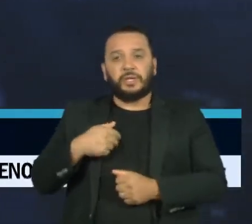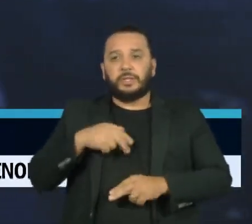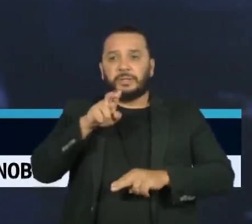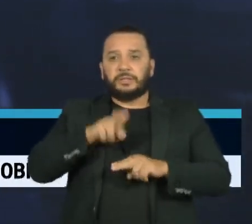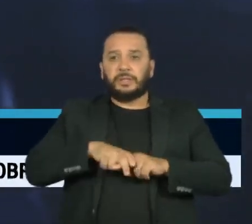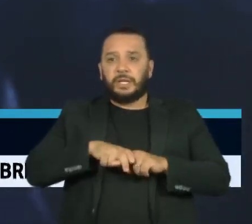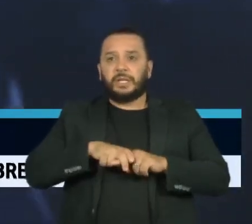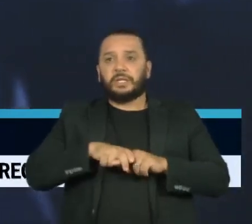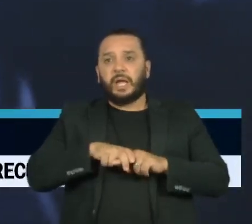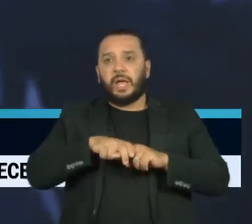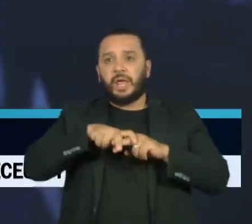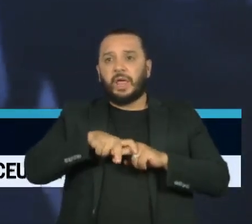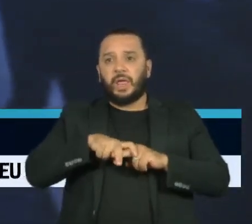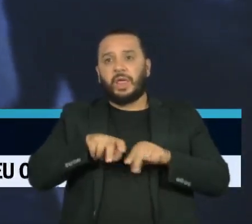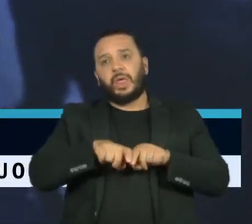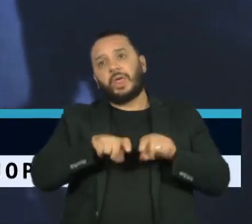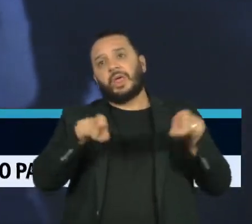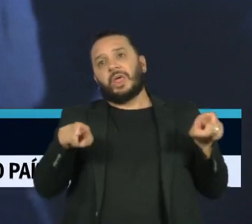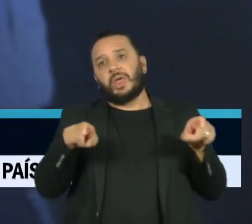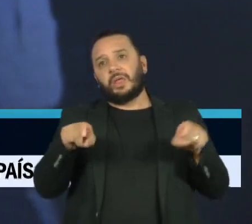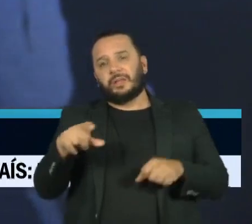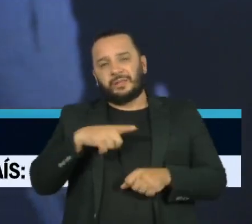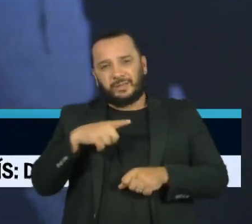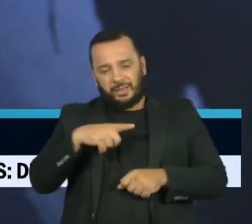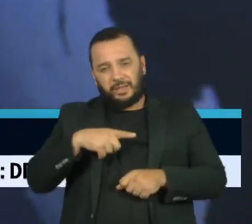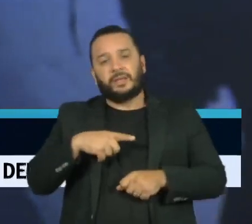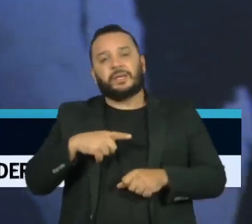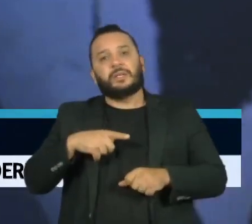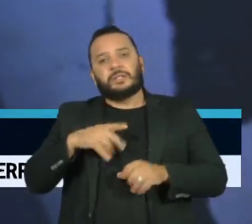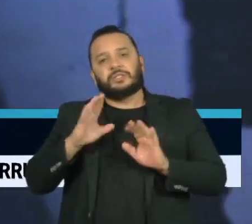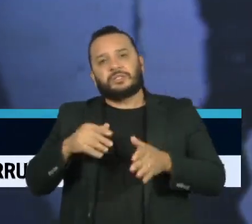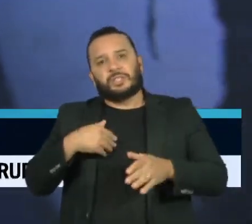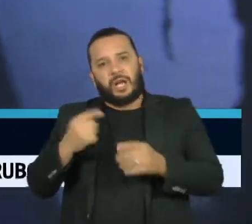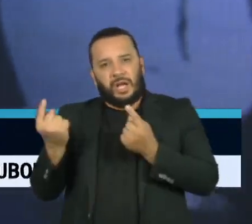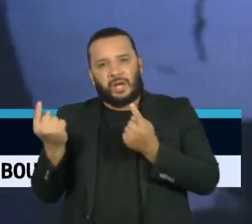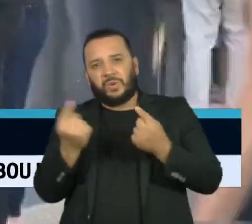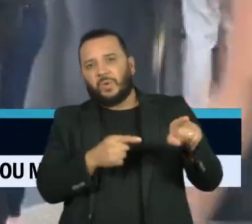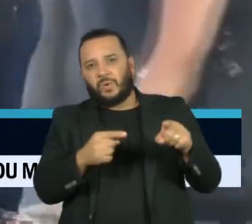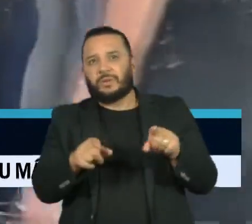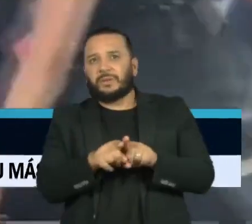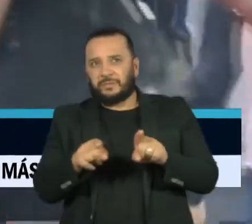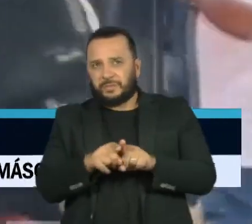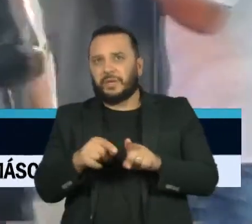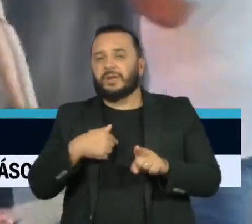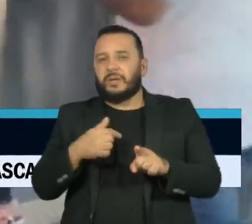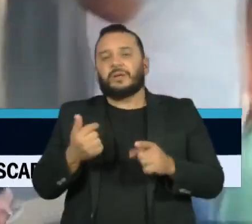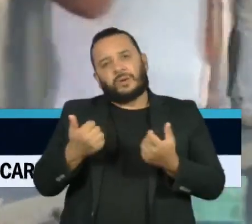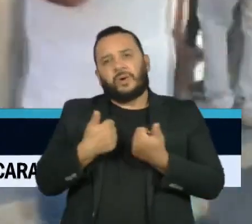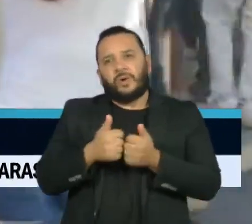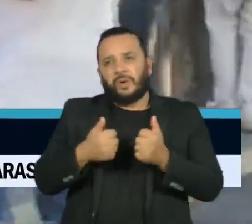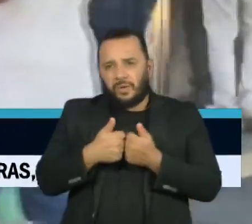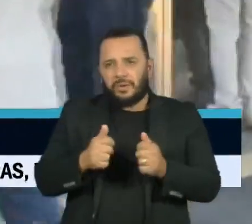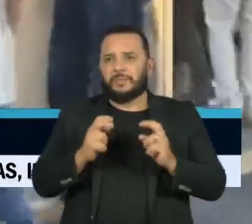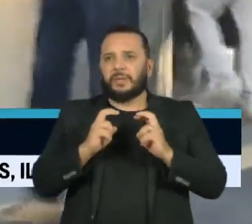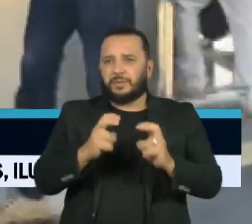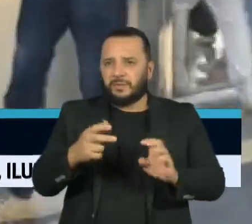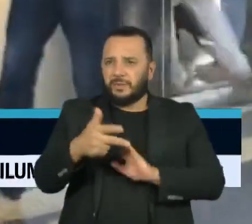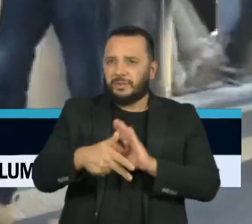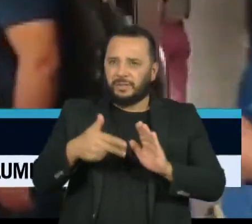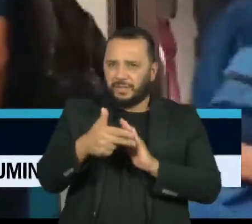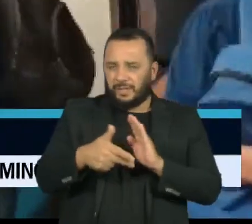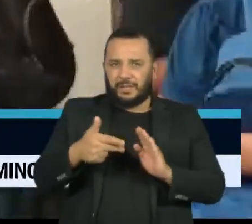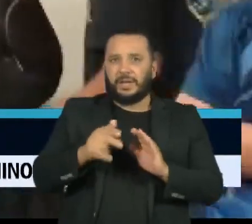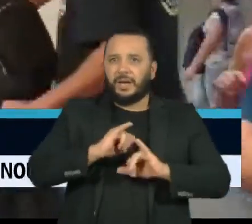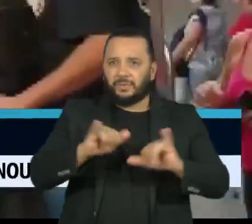abertas, é alvo de campanhas de ativistas e de companhias de transporte público. Quem usa transporte público,